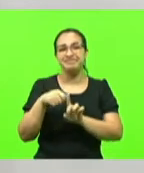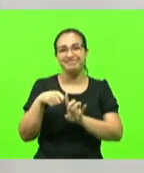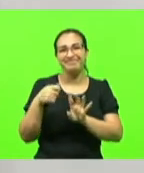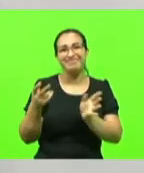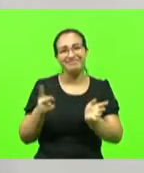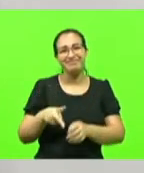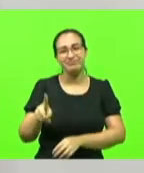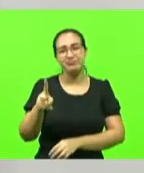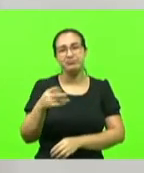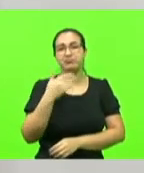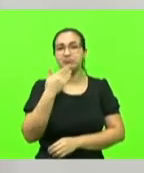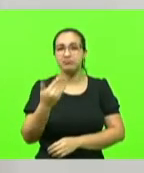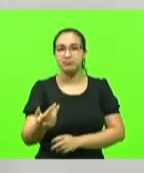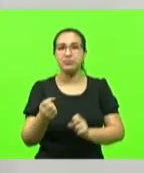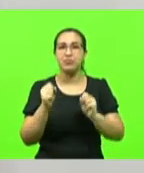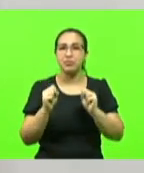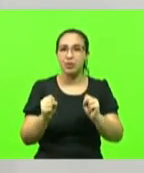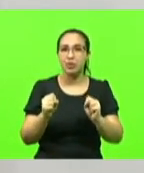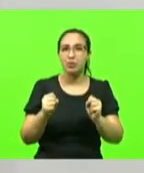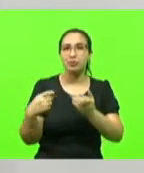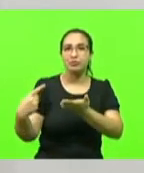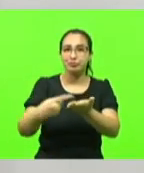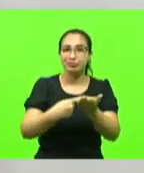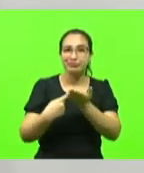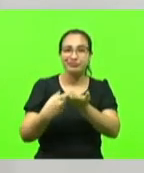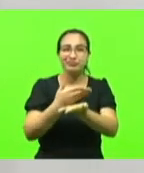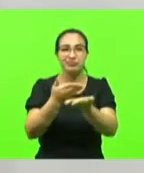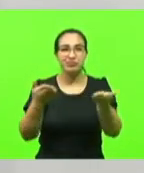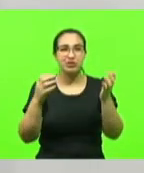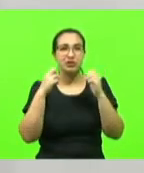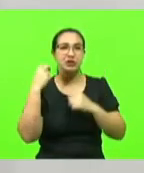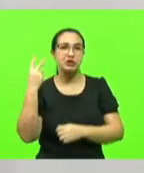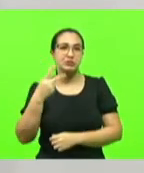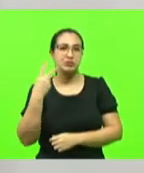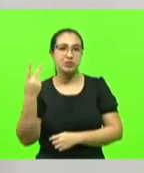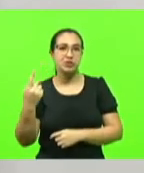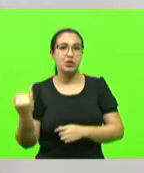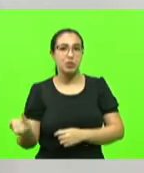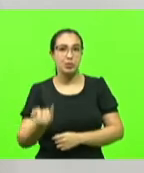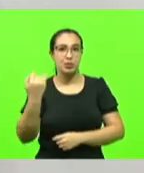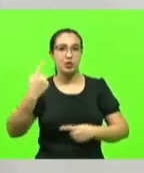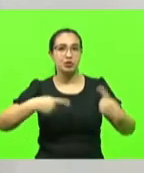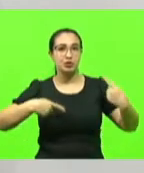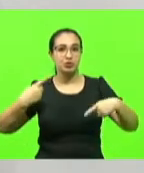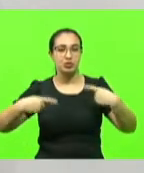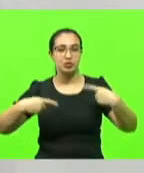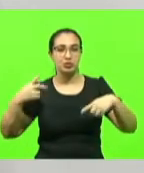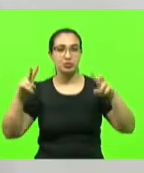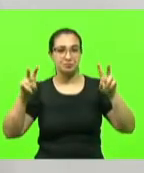fizemos e contamos aí com todos os parlamentares para esta importante discussão nosso muito obrigado